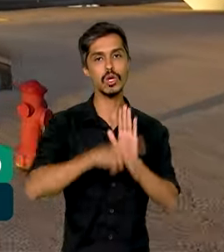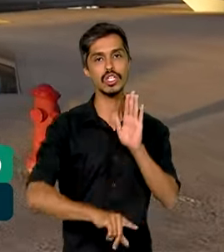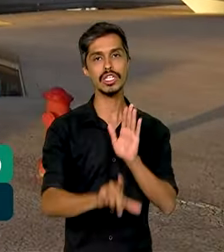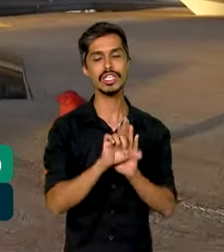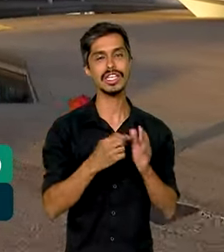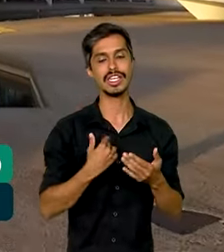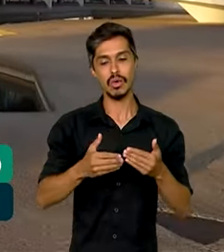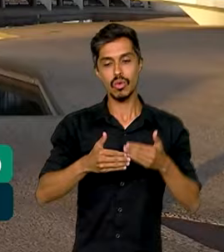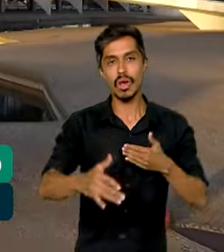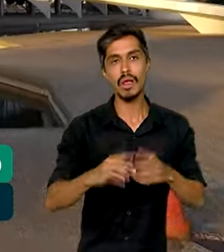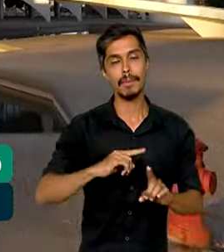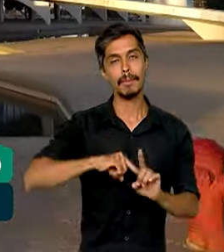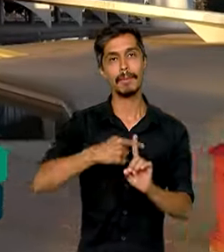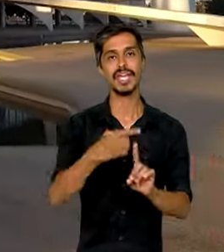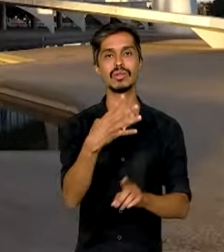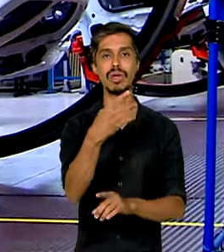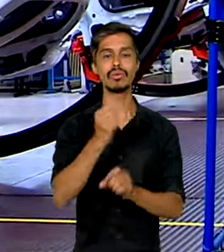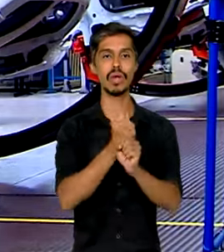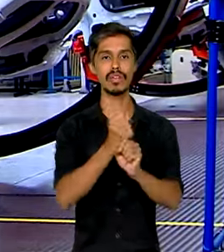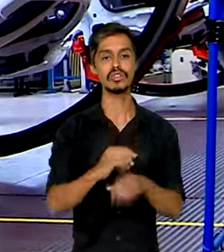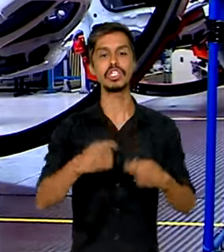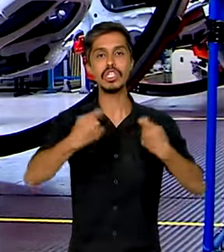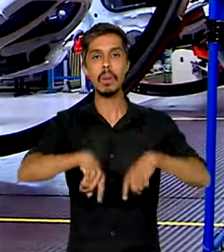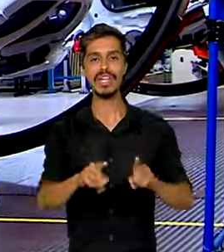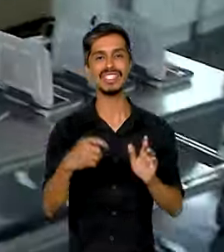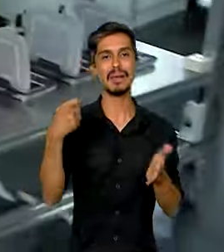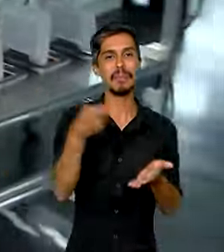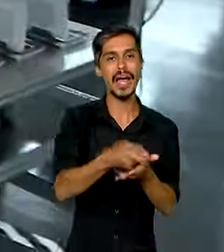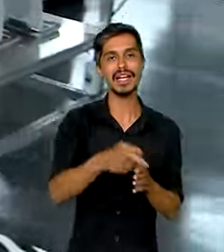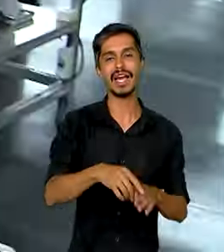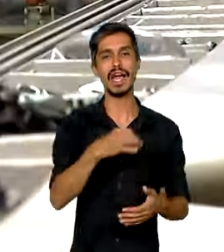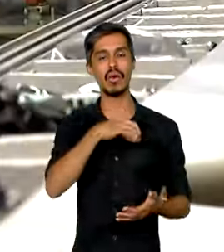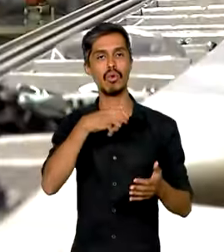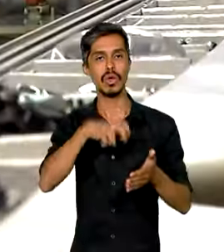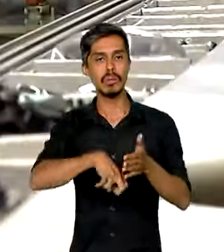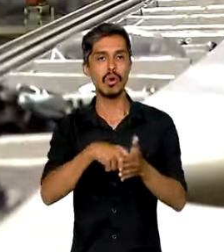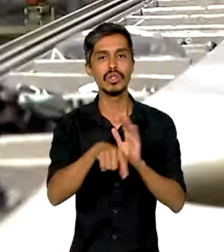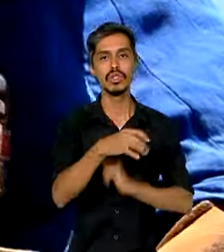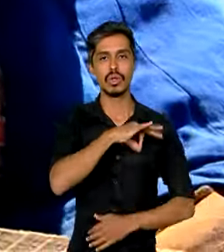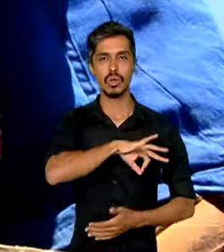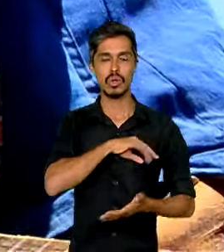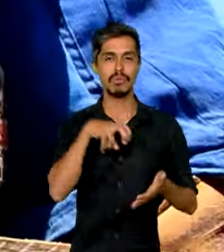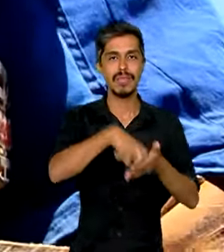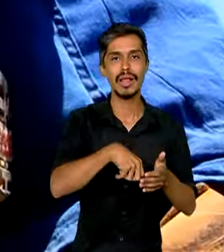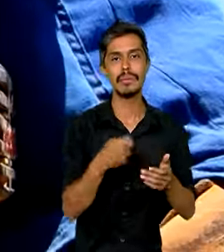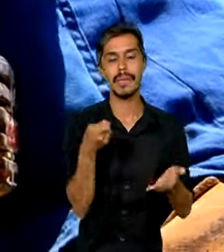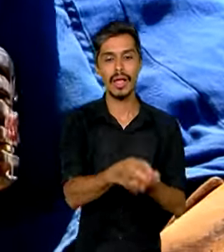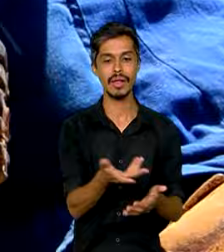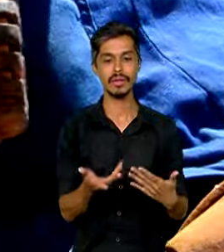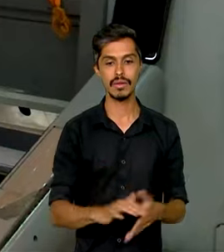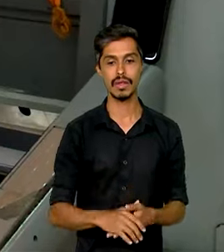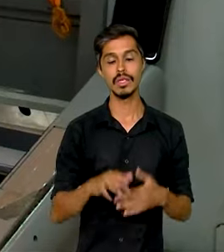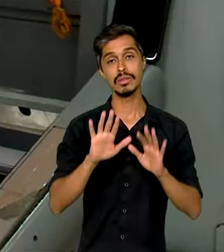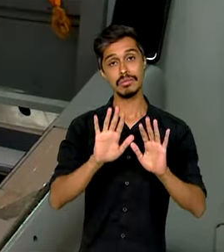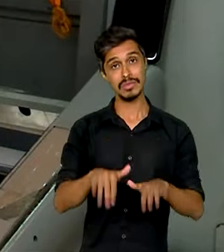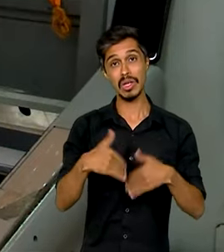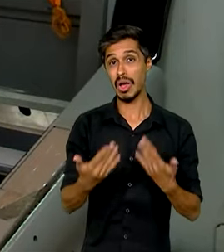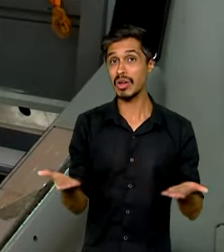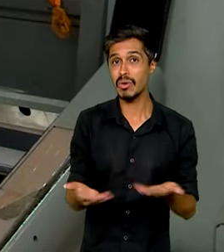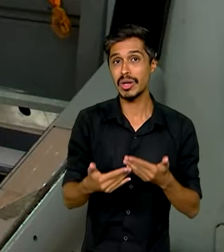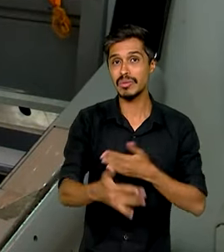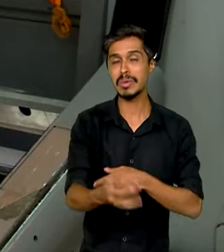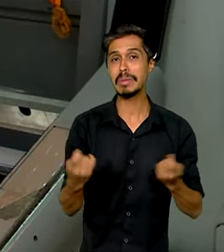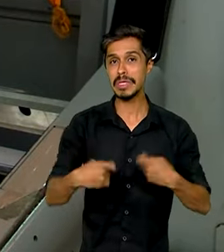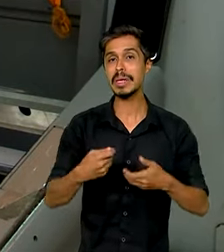prorroga por mais quatro anos a desoneração da folha de pagamento, uma espécie de incentivo fiscal destinado a 17 setores da